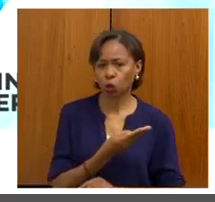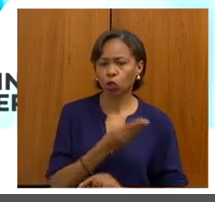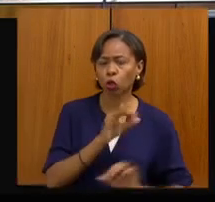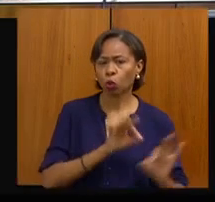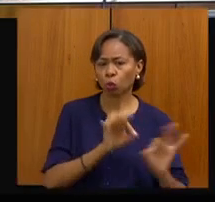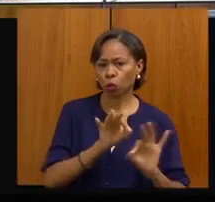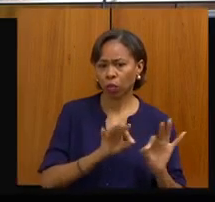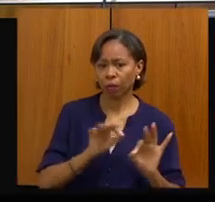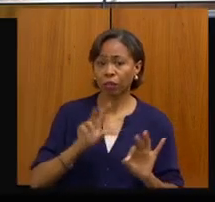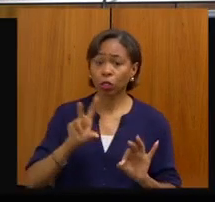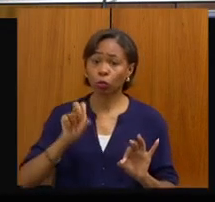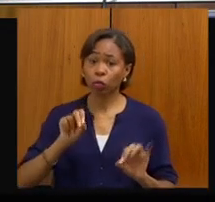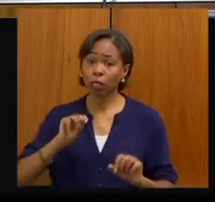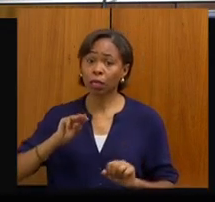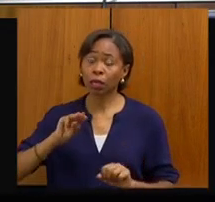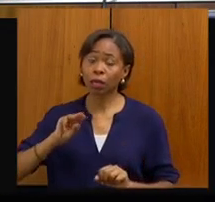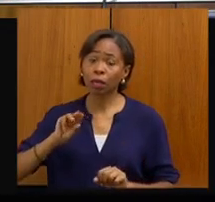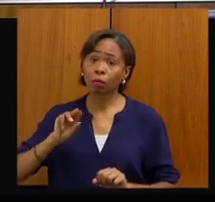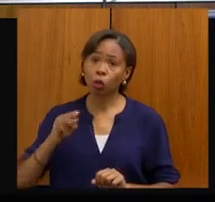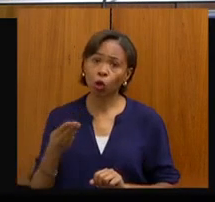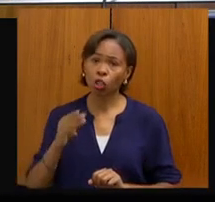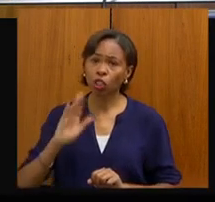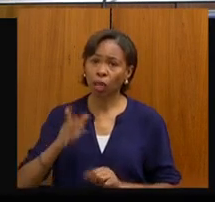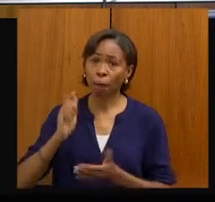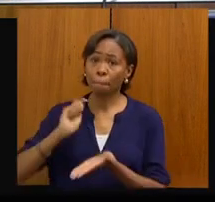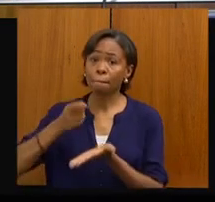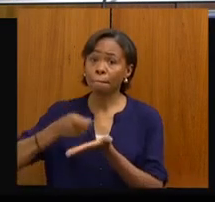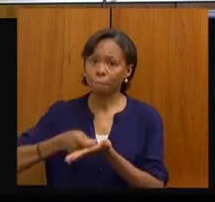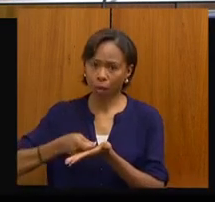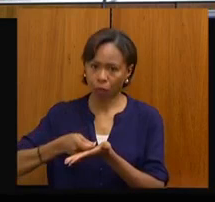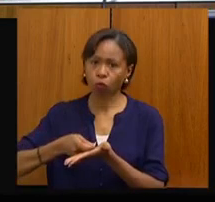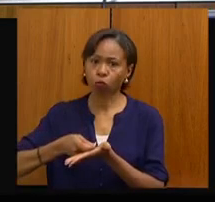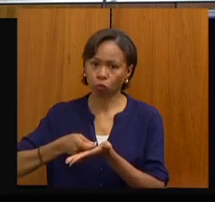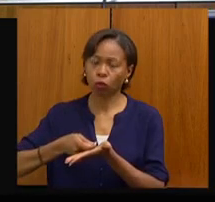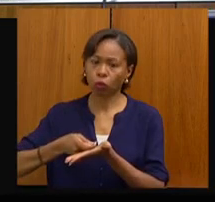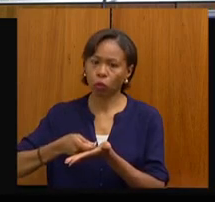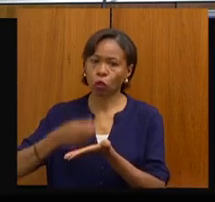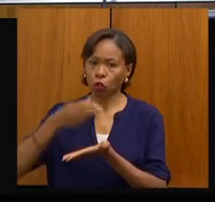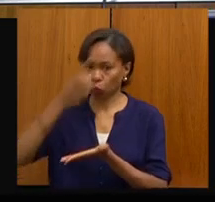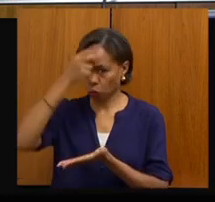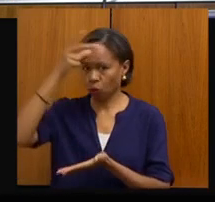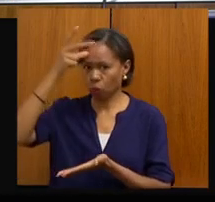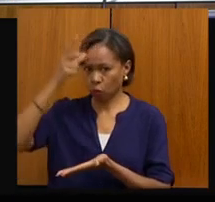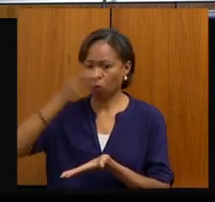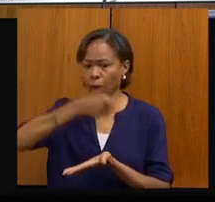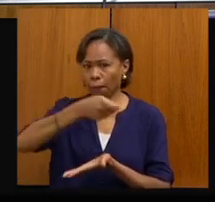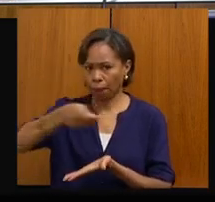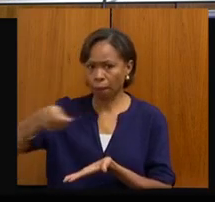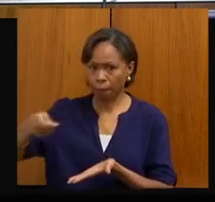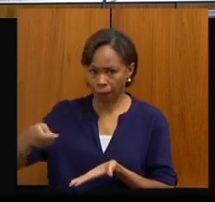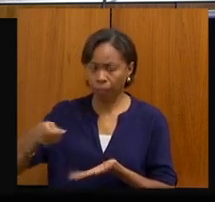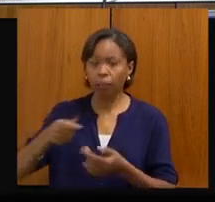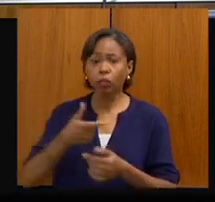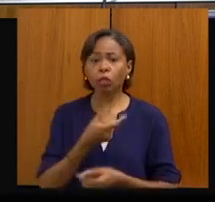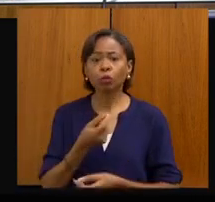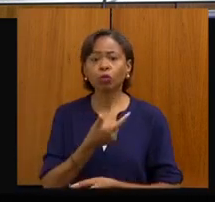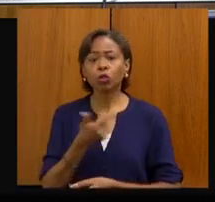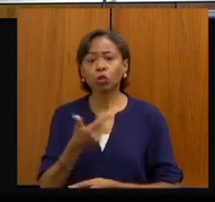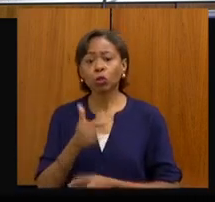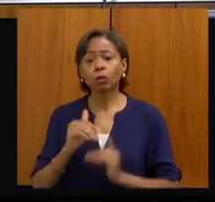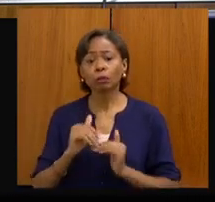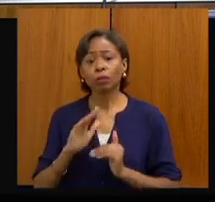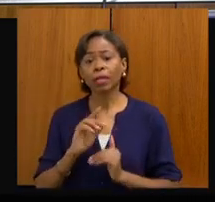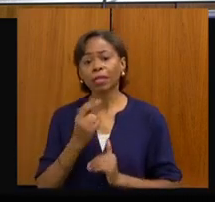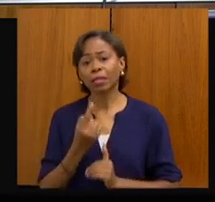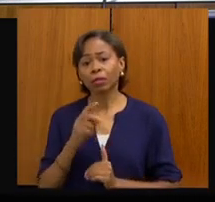já pagam aos beneficiários. Em dezembro de 2021, já está na conta dos municípios plenos. Em 2022, mais 153